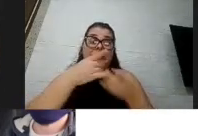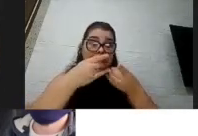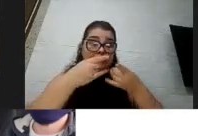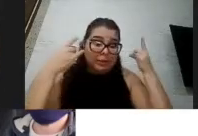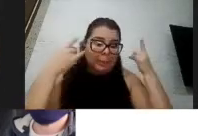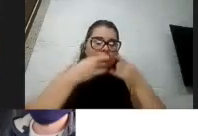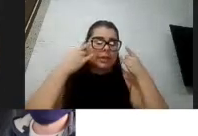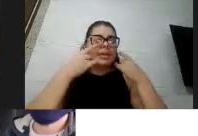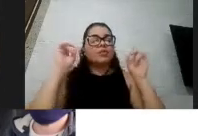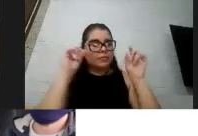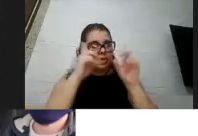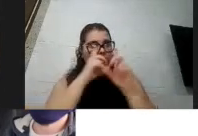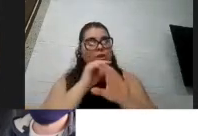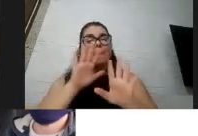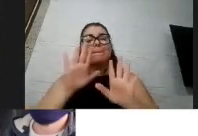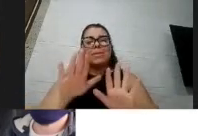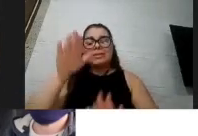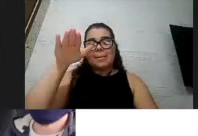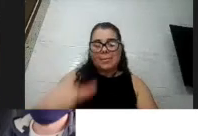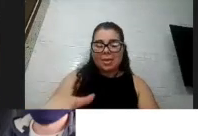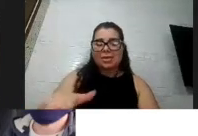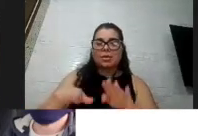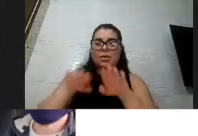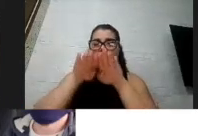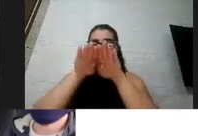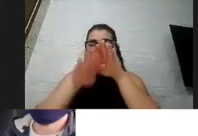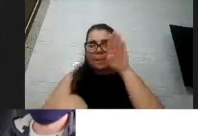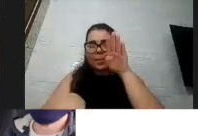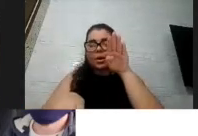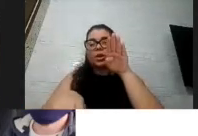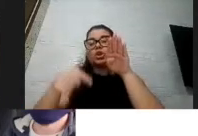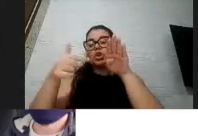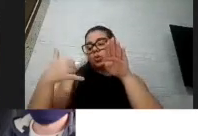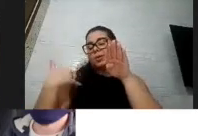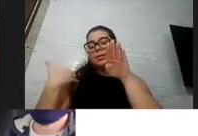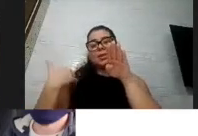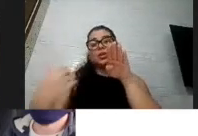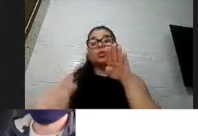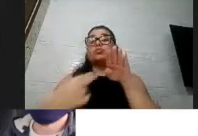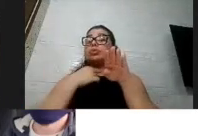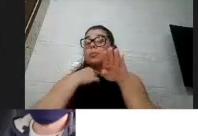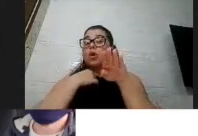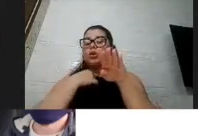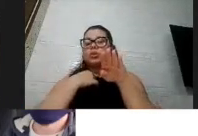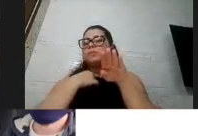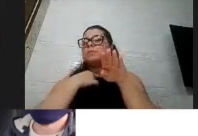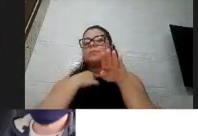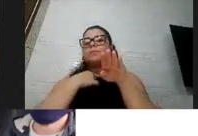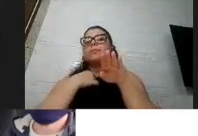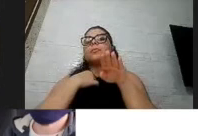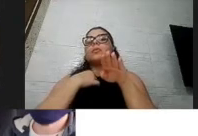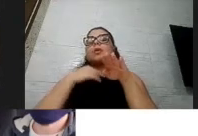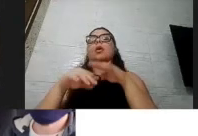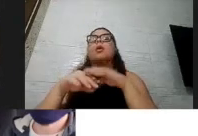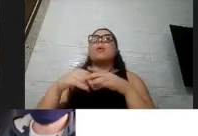máscaras, mas nas menores de dois anos existe uma contraindicação, porque existe um risco, né? Em usar máscara por